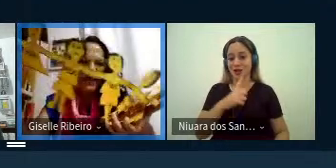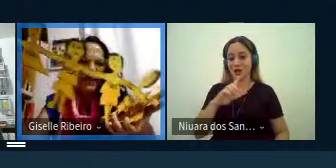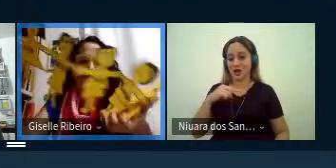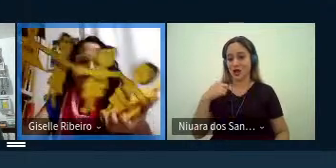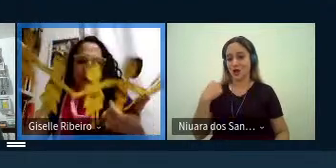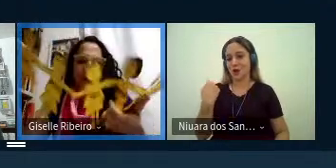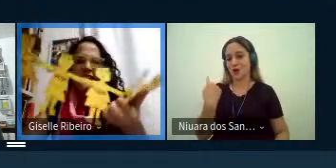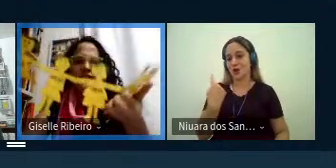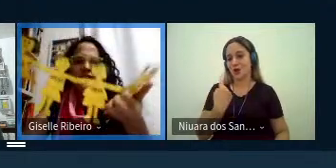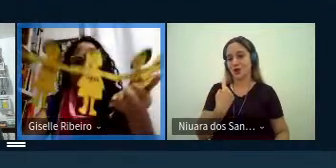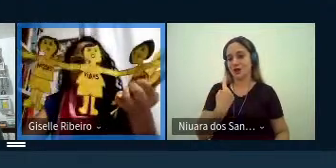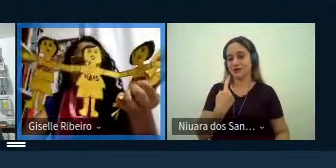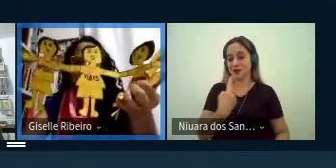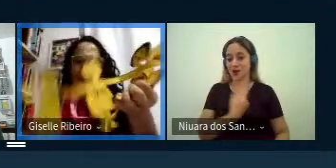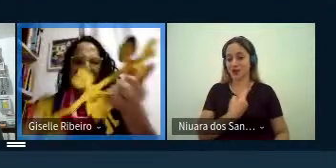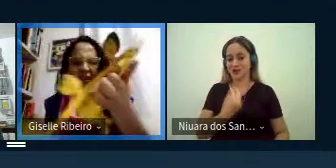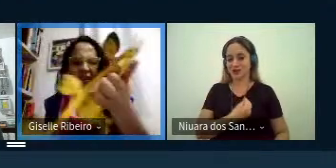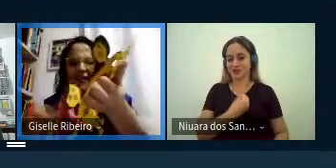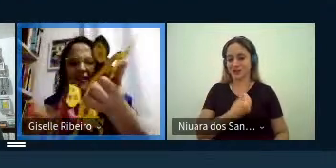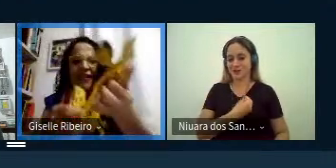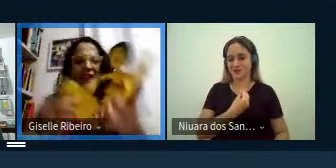vidas